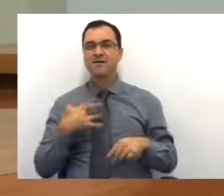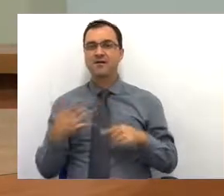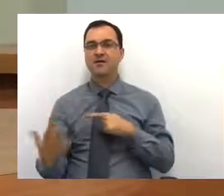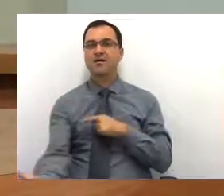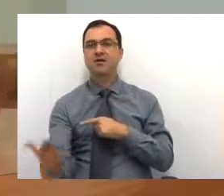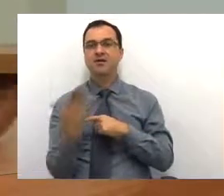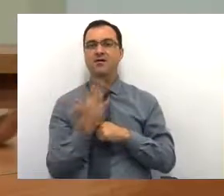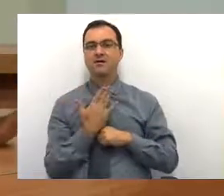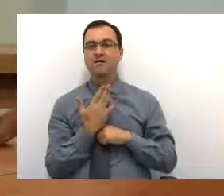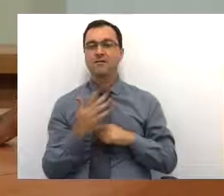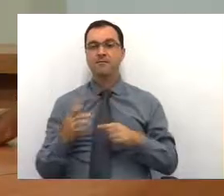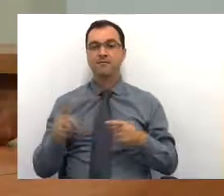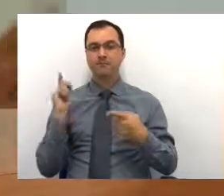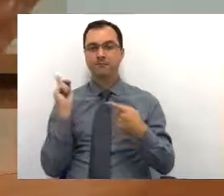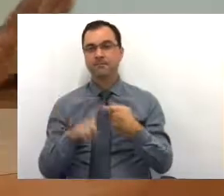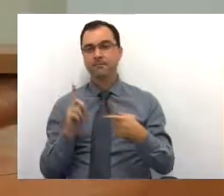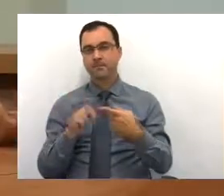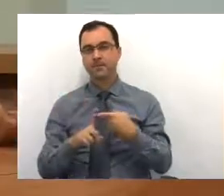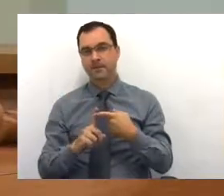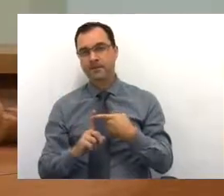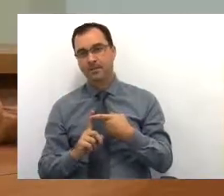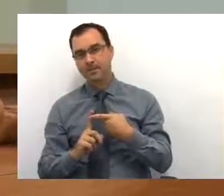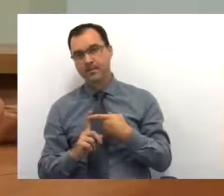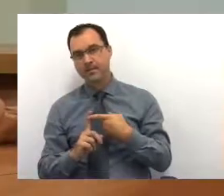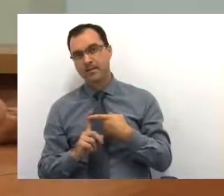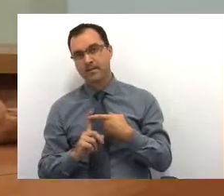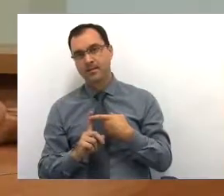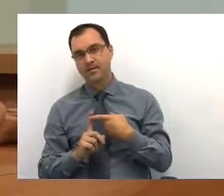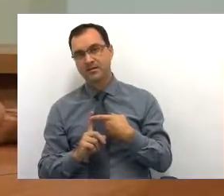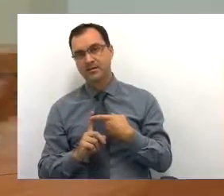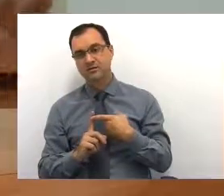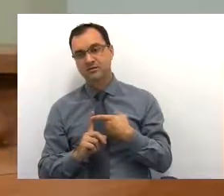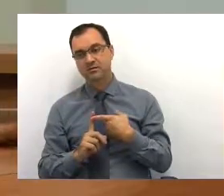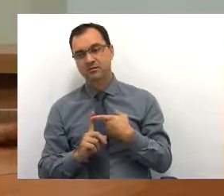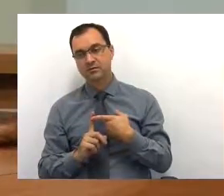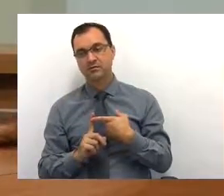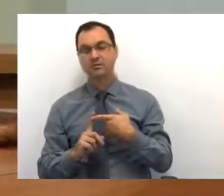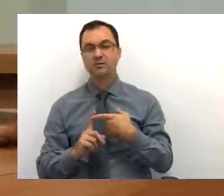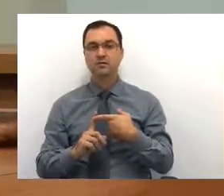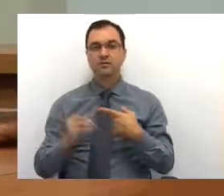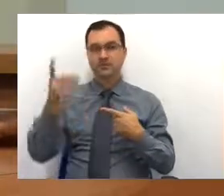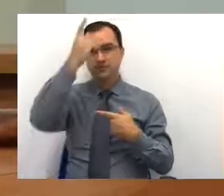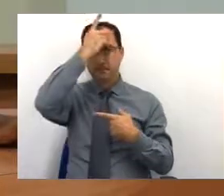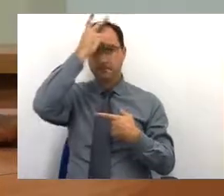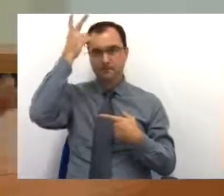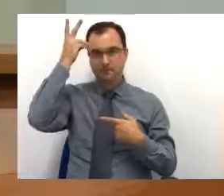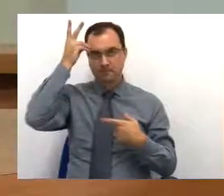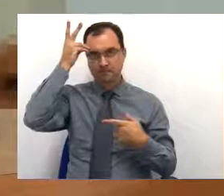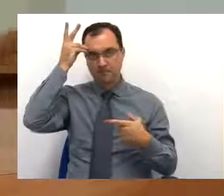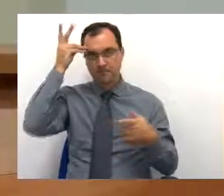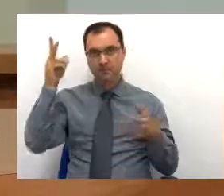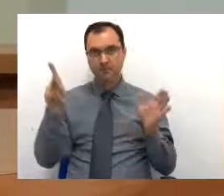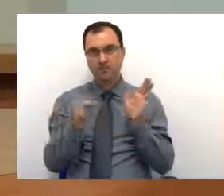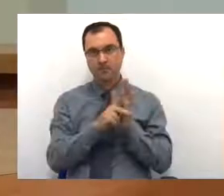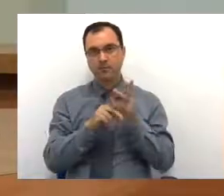A primeira reivindicação na esfera municipal. A segunda reivindicação